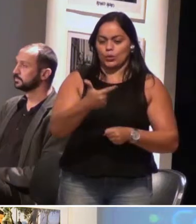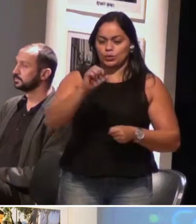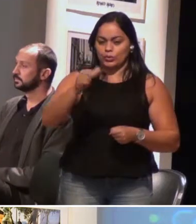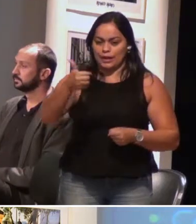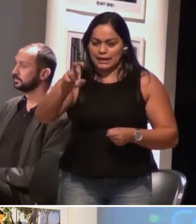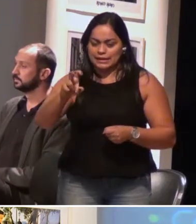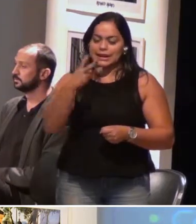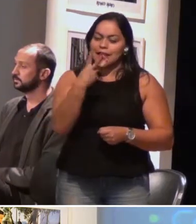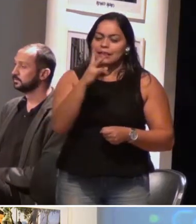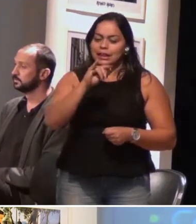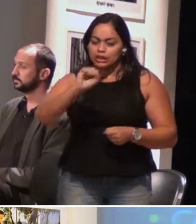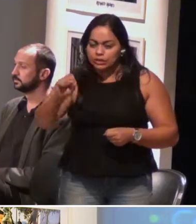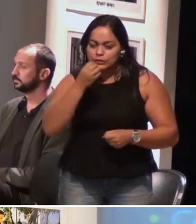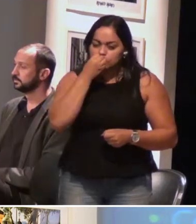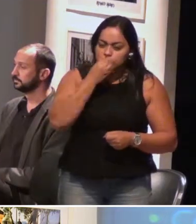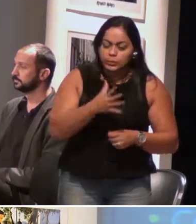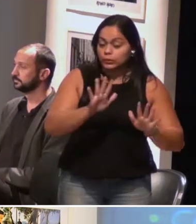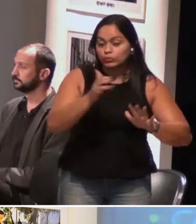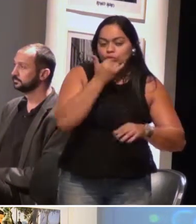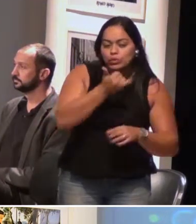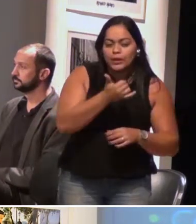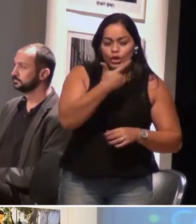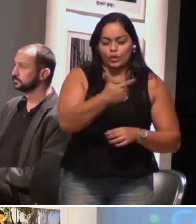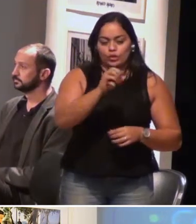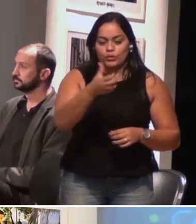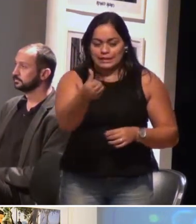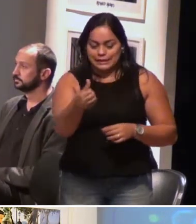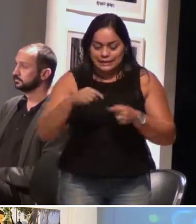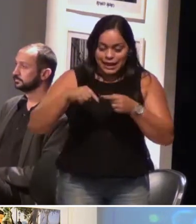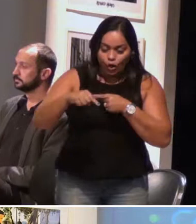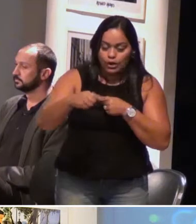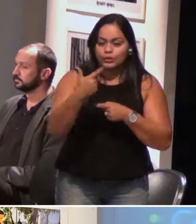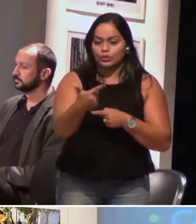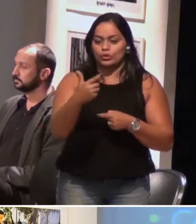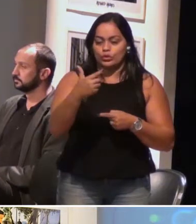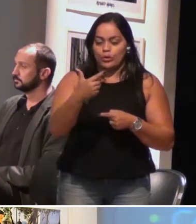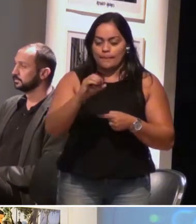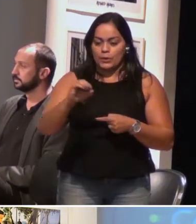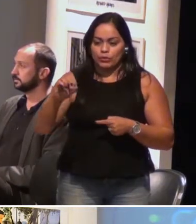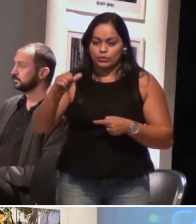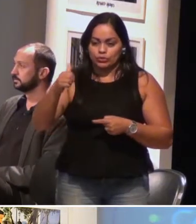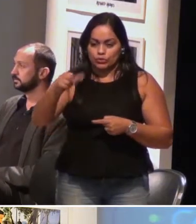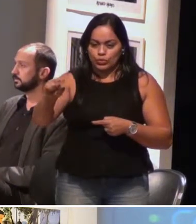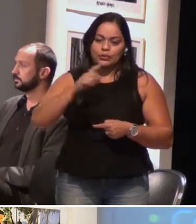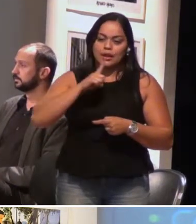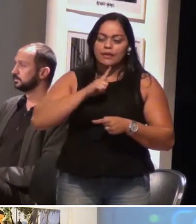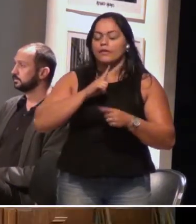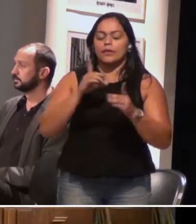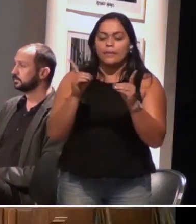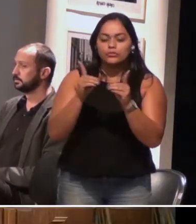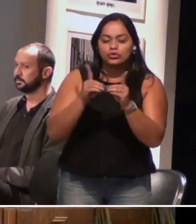de três dias, em 2016, aliás. E agora, em 2018, a gente recebeu uma oficina de produção de material